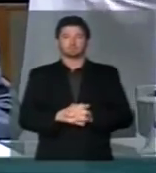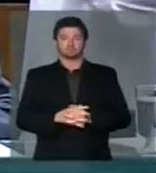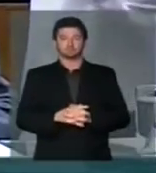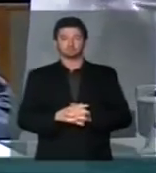Presidente.